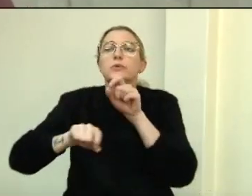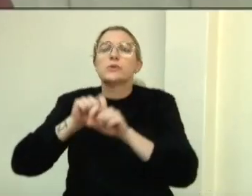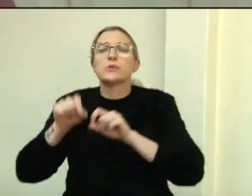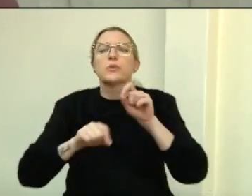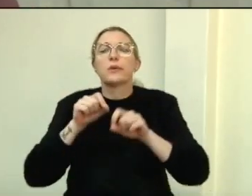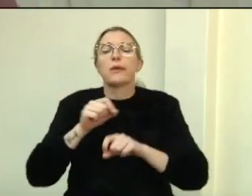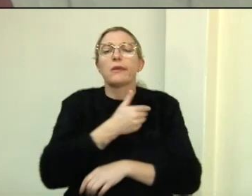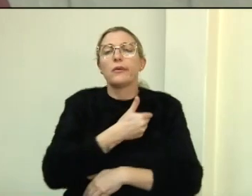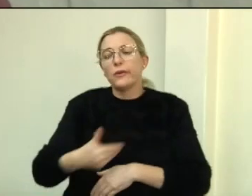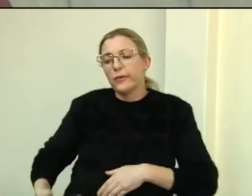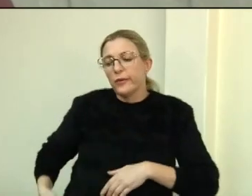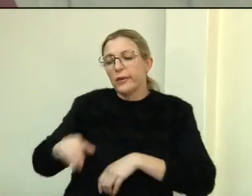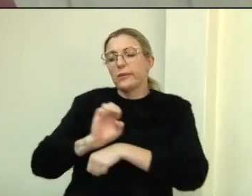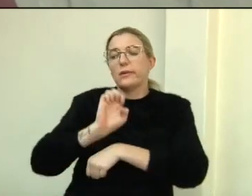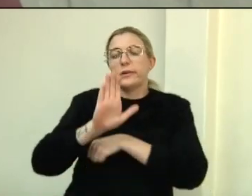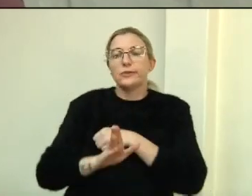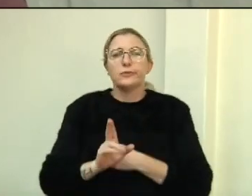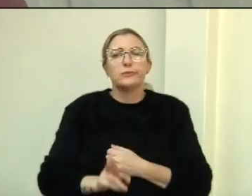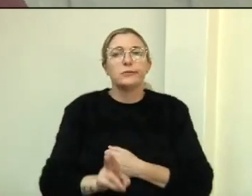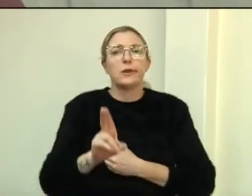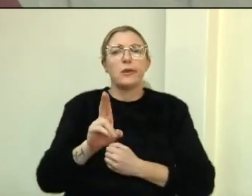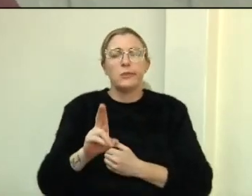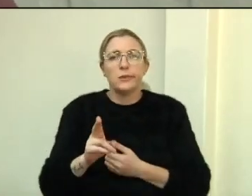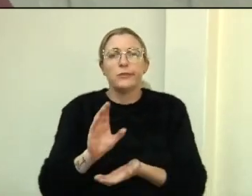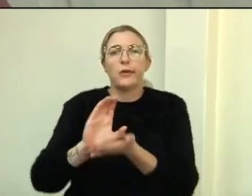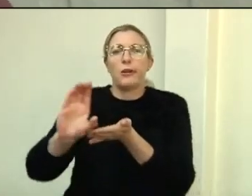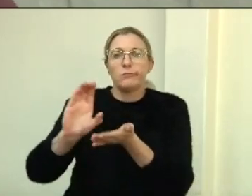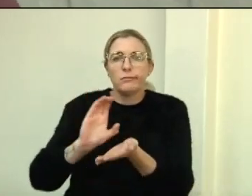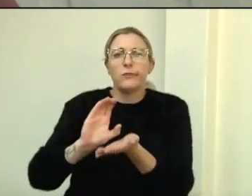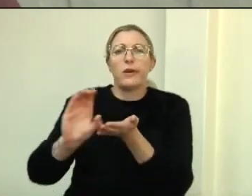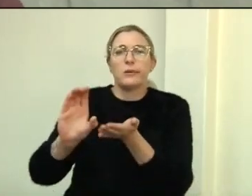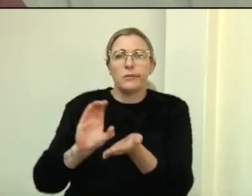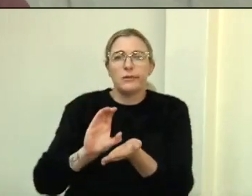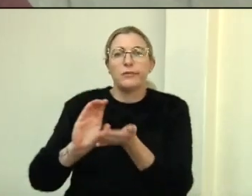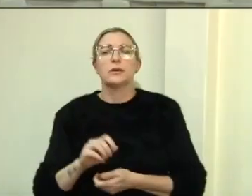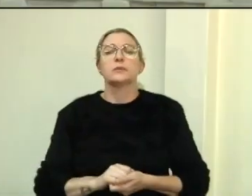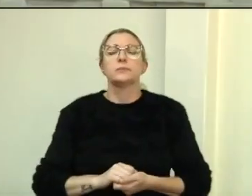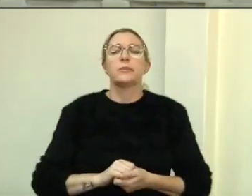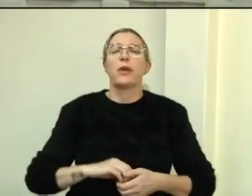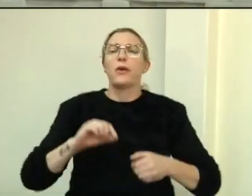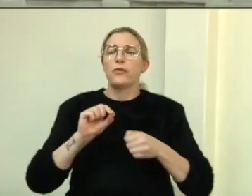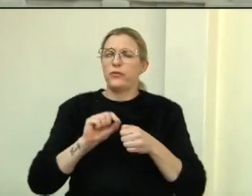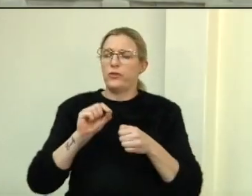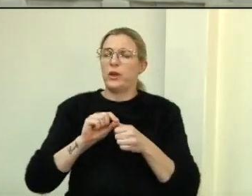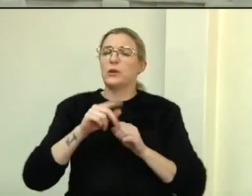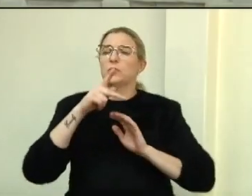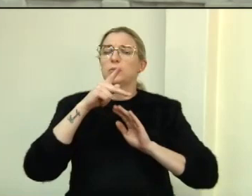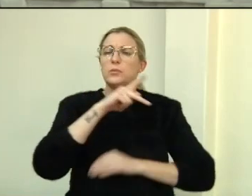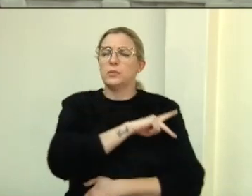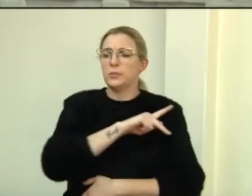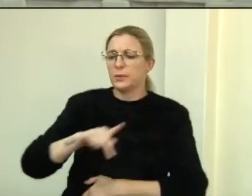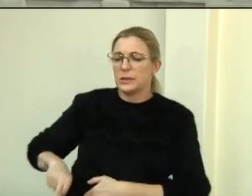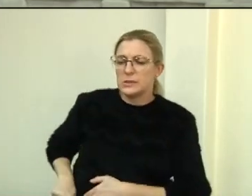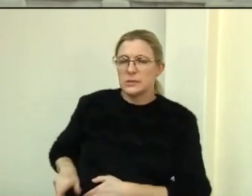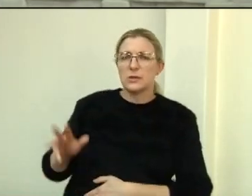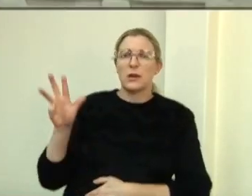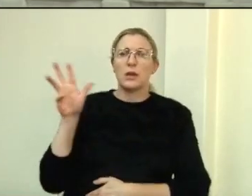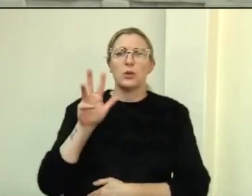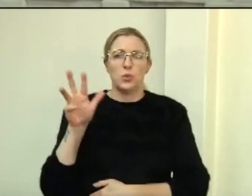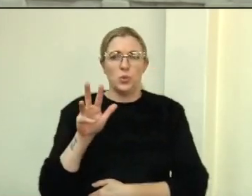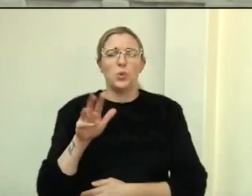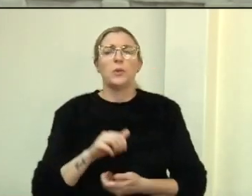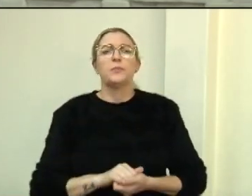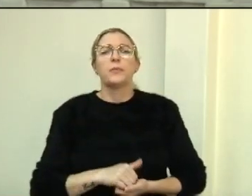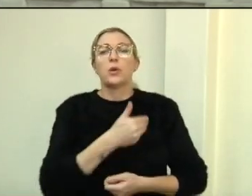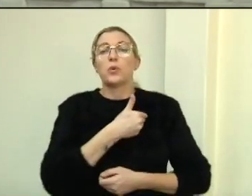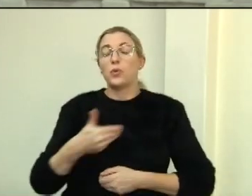que é fruto do governo federal, que acaba não encaminhando esses recursos aqui para Erechim. O governo municipal e o município de